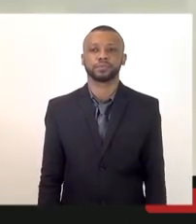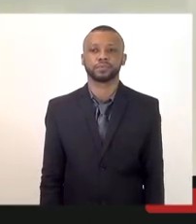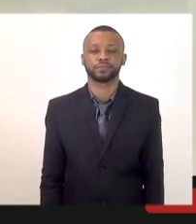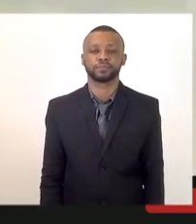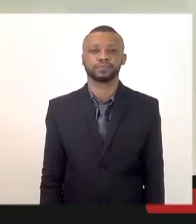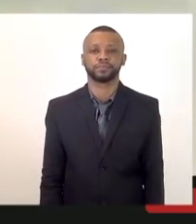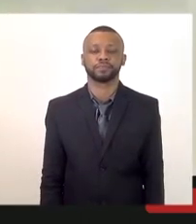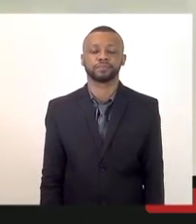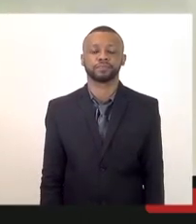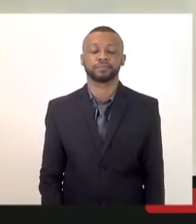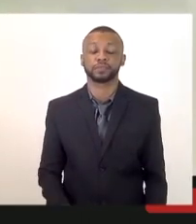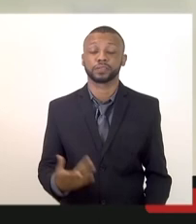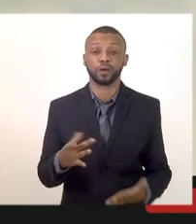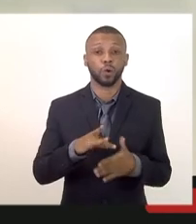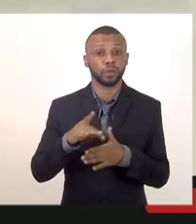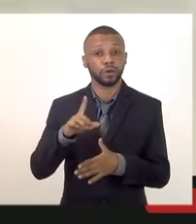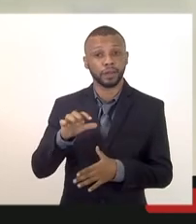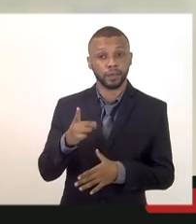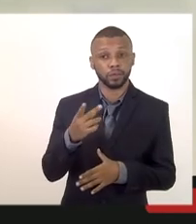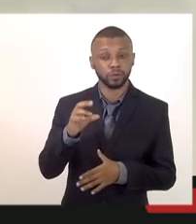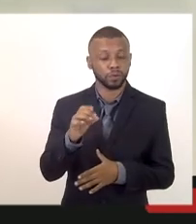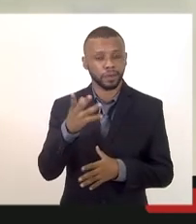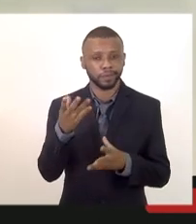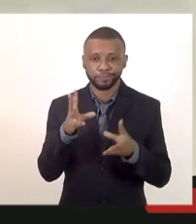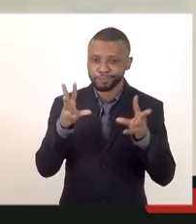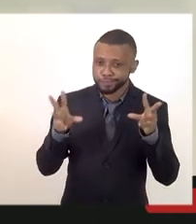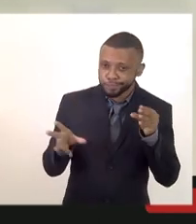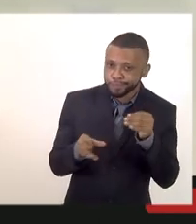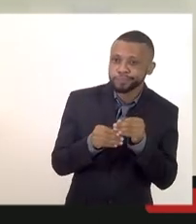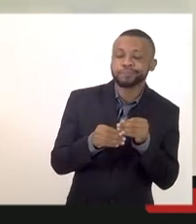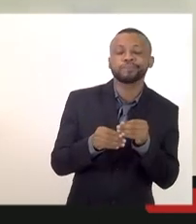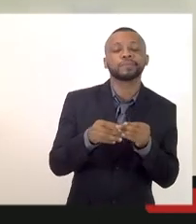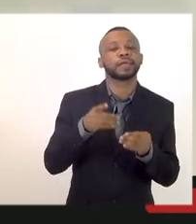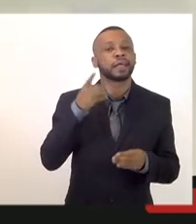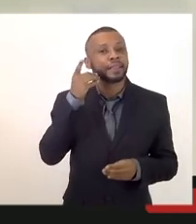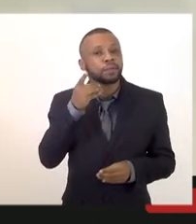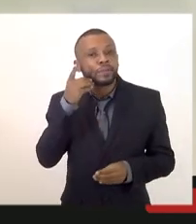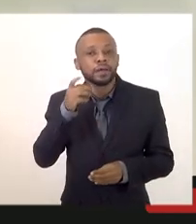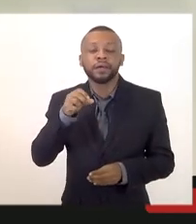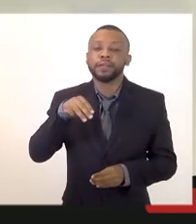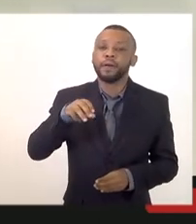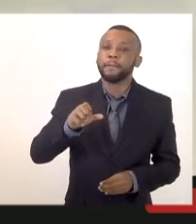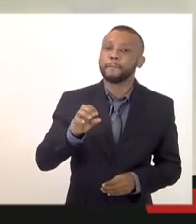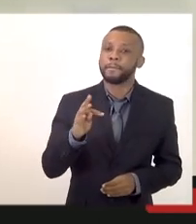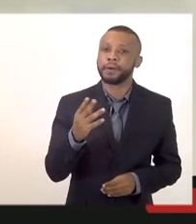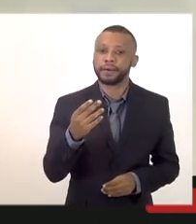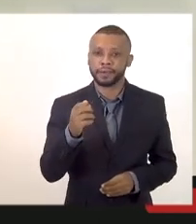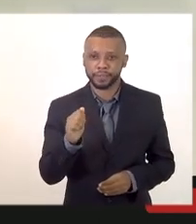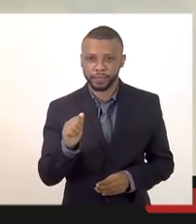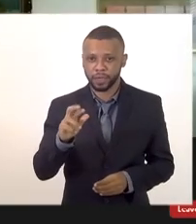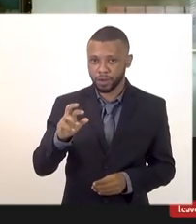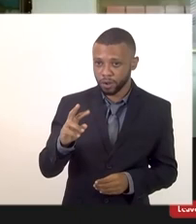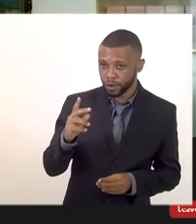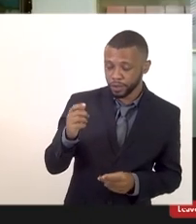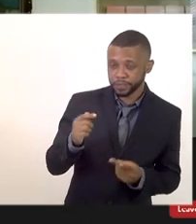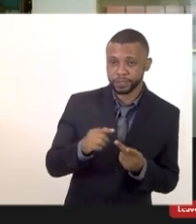coronel Leandro eu vou fazer também aqui não sei se a deputada Marta Rocha e o deputado Marcelo Dino querem fazer a última